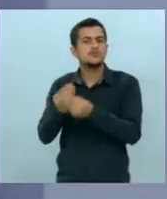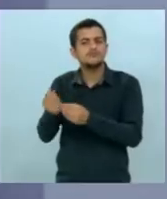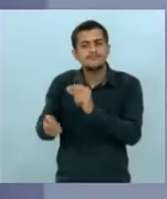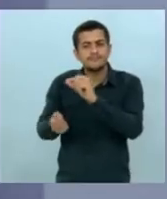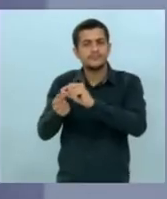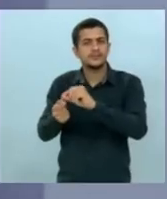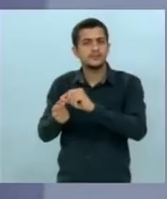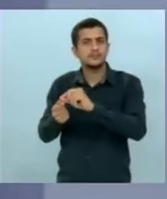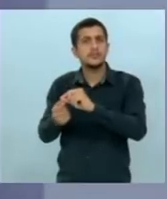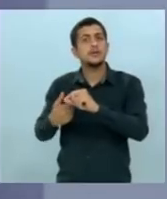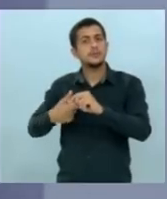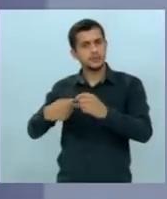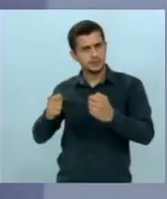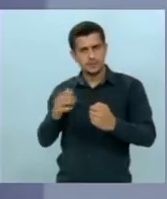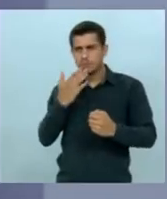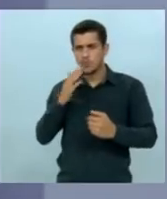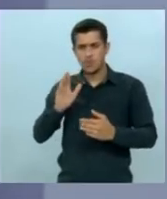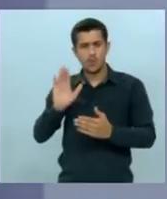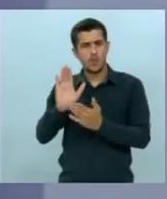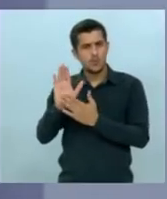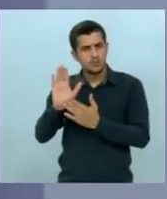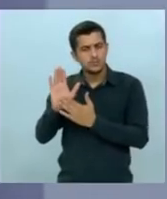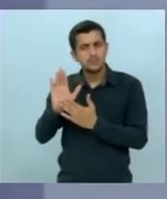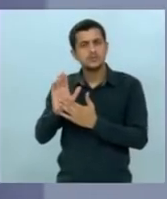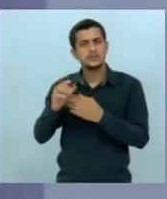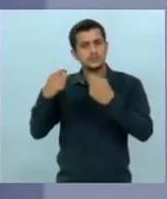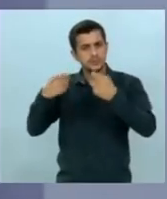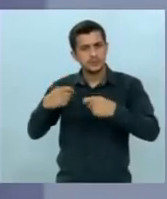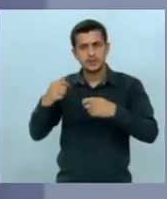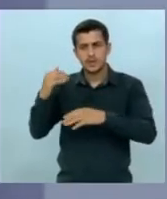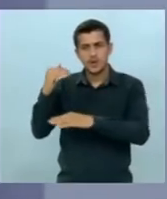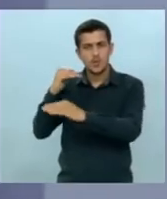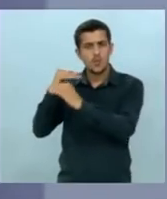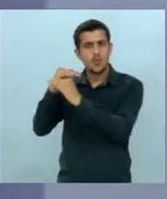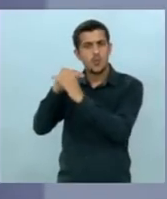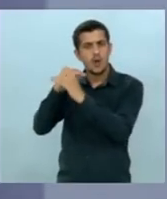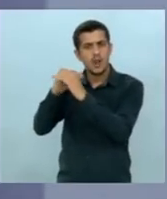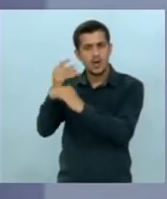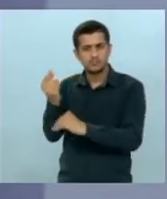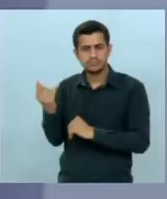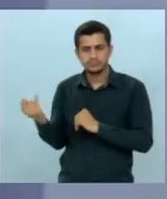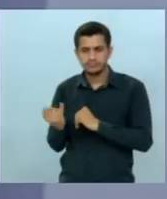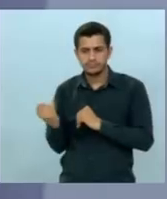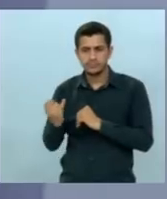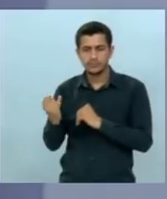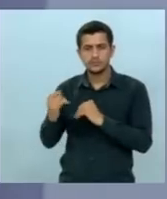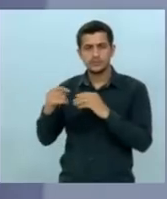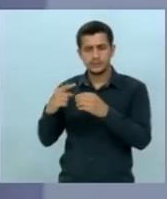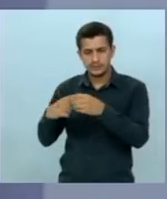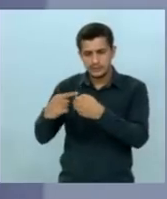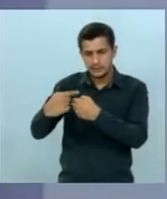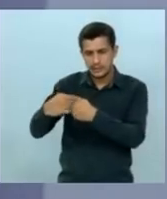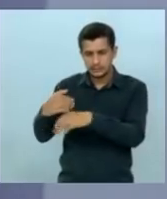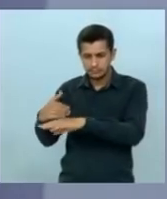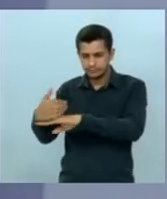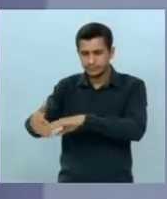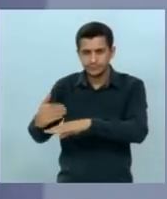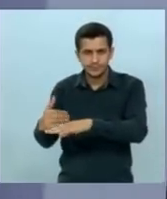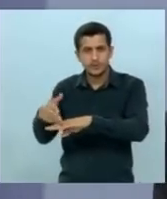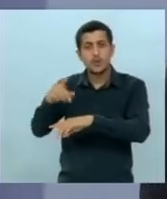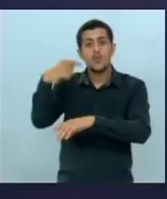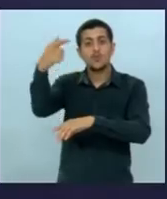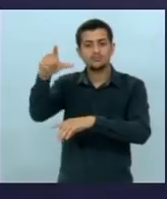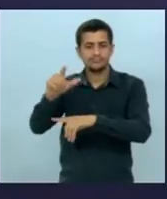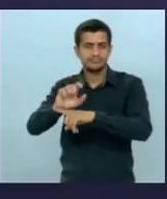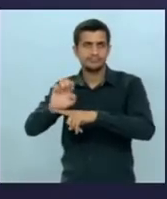eu tenho compromisso agora como a nossa proposta de igualar a questão tributária nos municípios que fazem fronteira com os outros